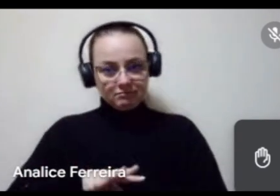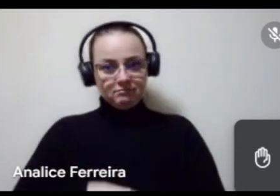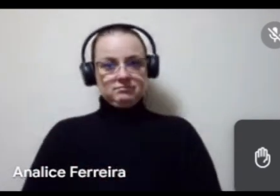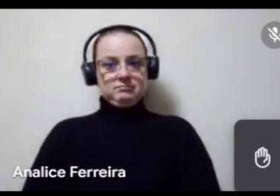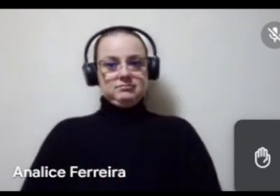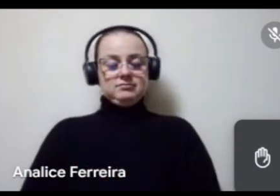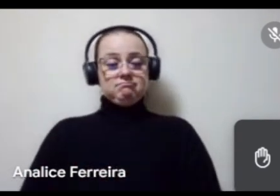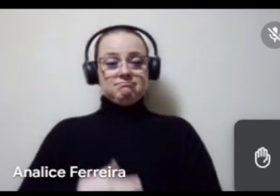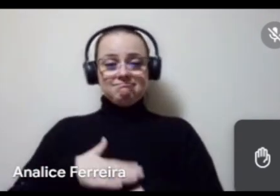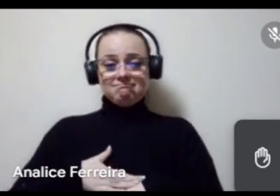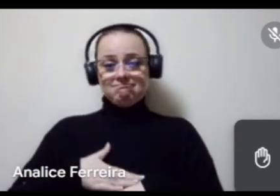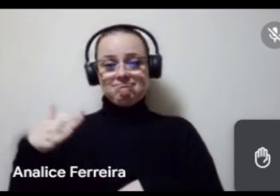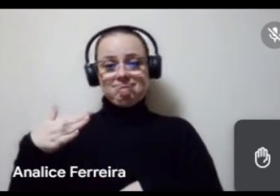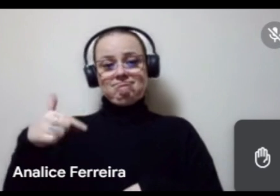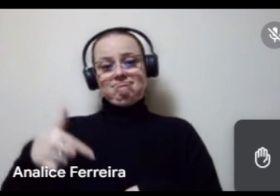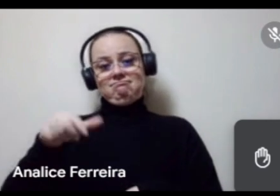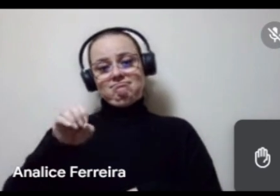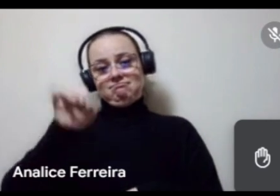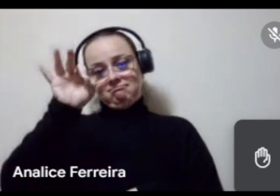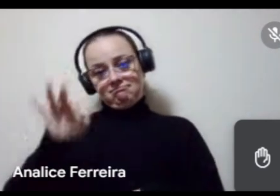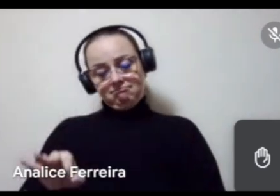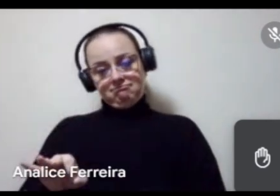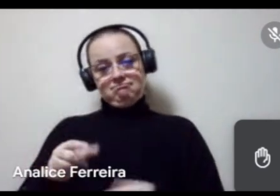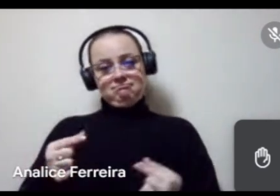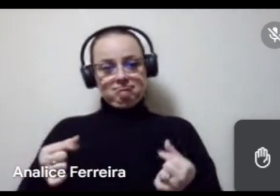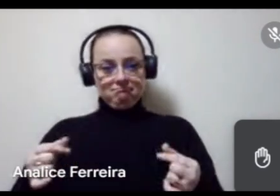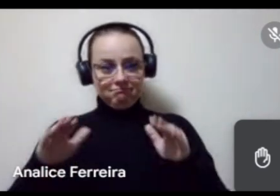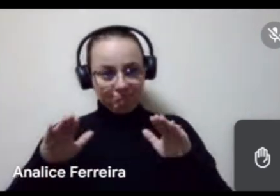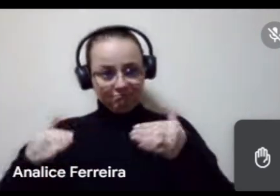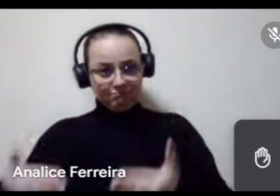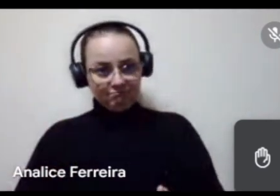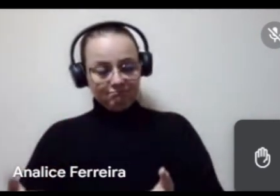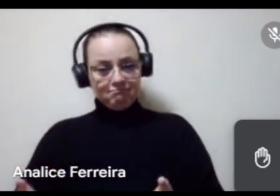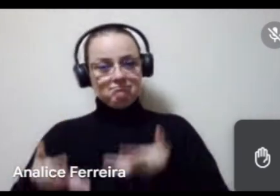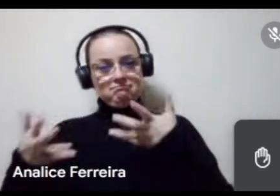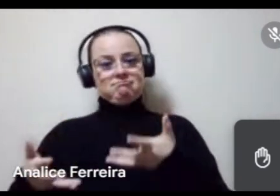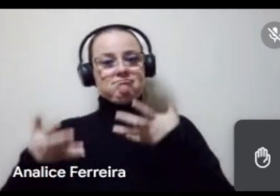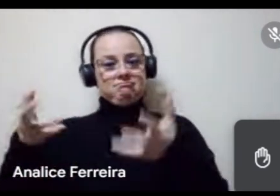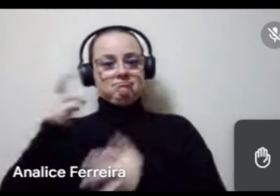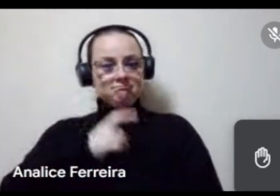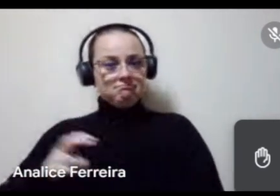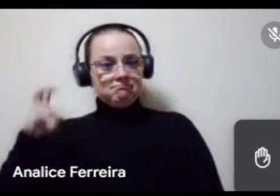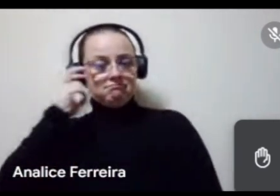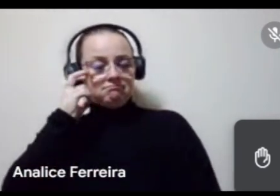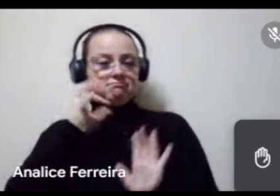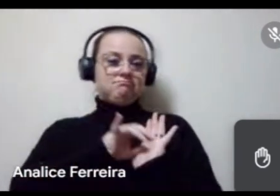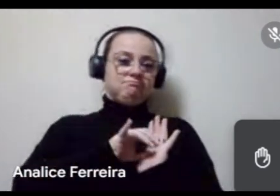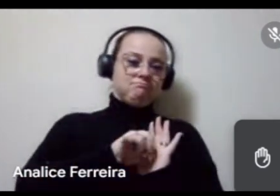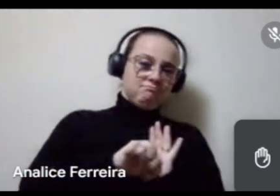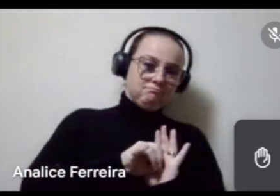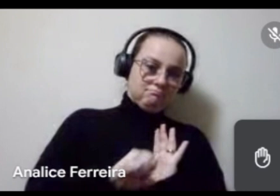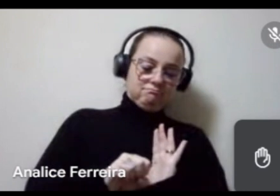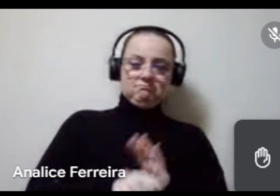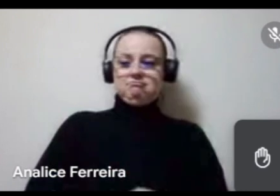mais de 70% dos recursos seja destinado para fomento cultural. aí que vai entrar editais e